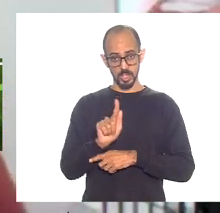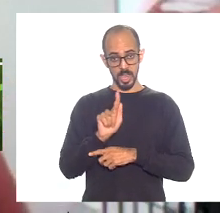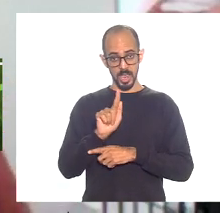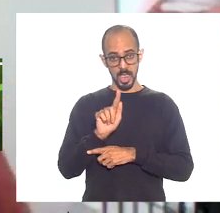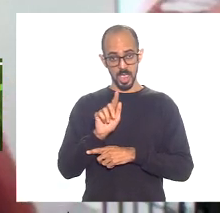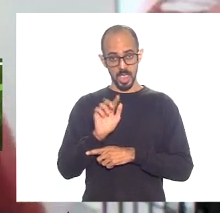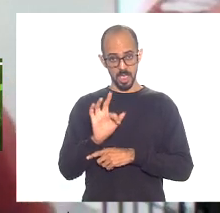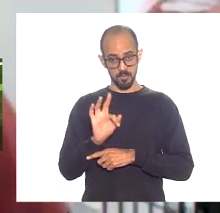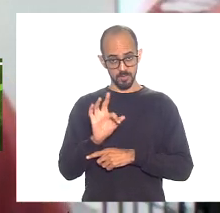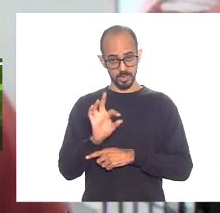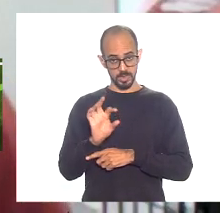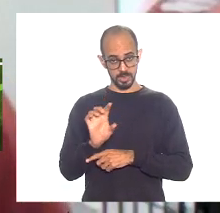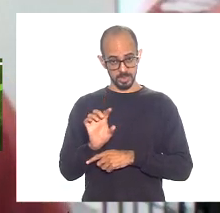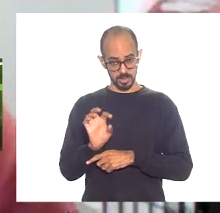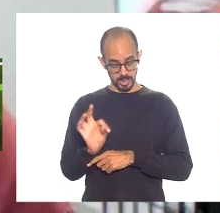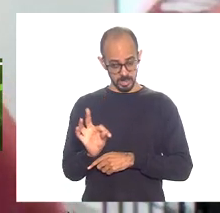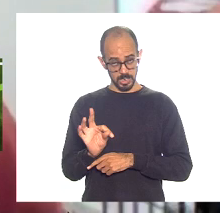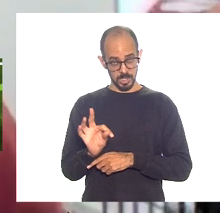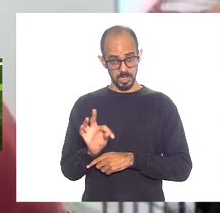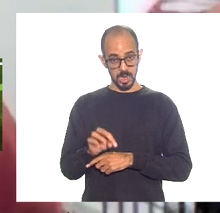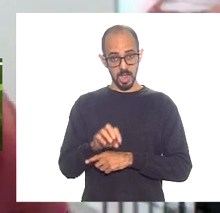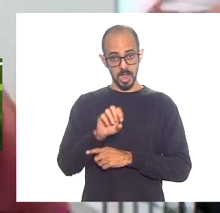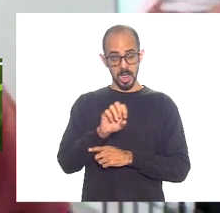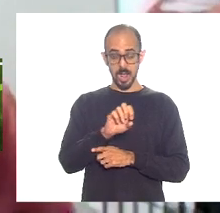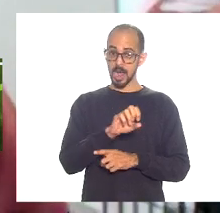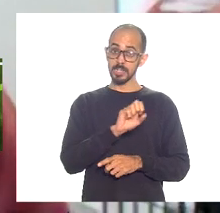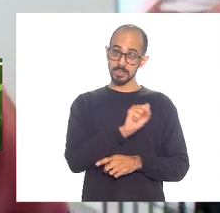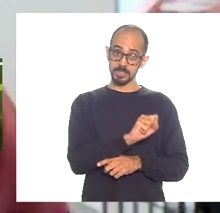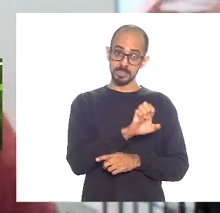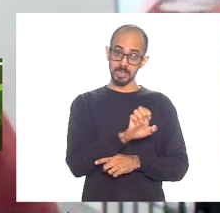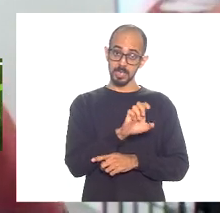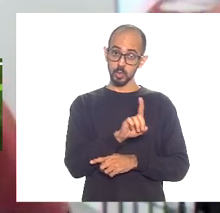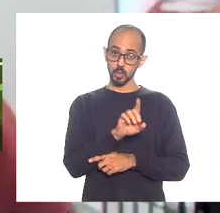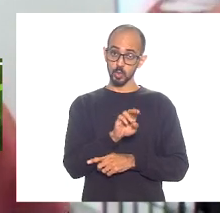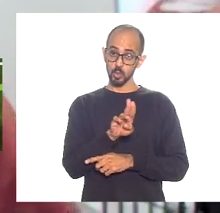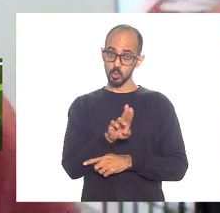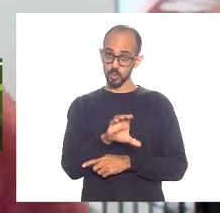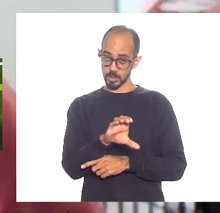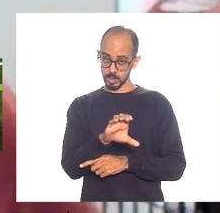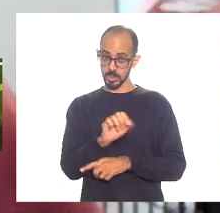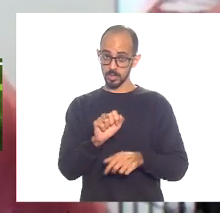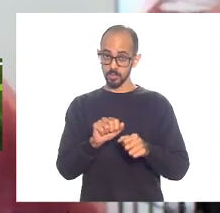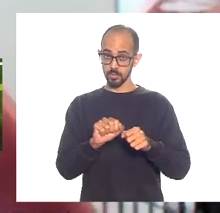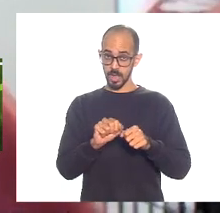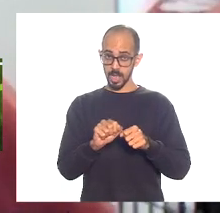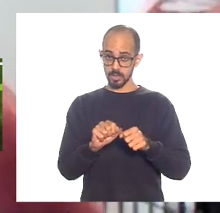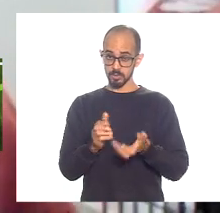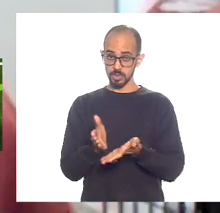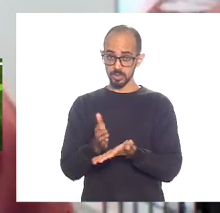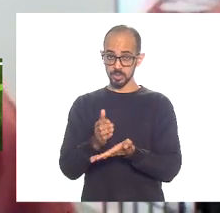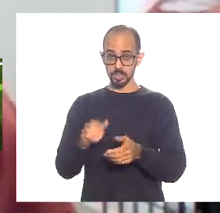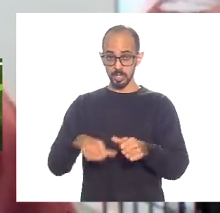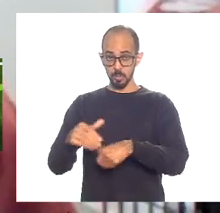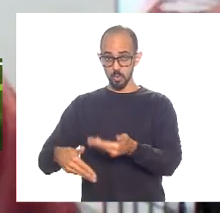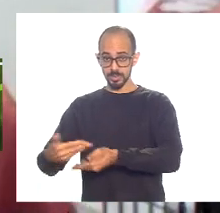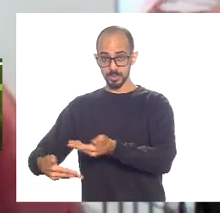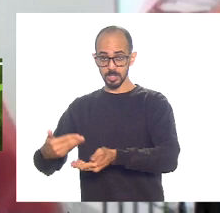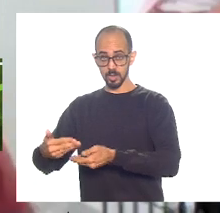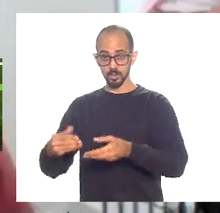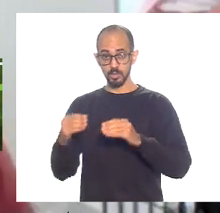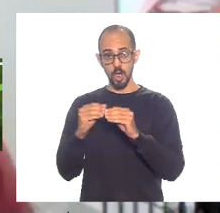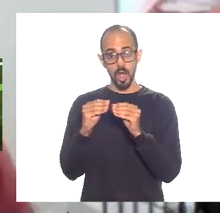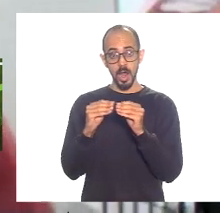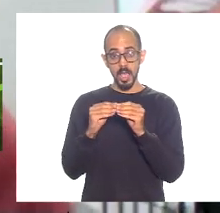já faz uma distribuição de hora extra como nunca fez na história nos últimos anos isso vem crescendo crescendo crescendo e